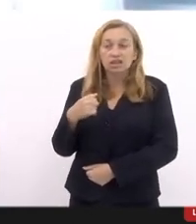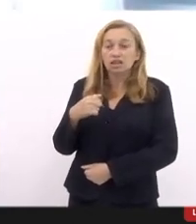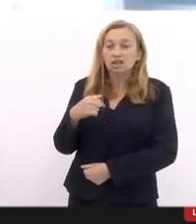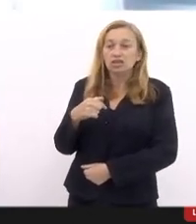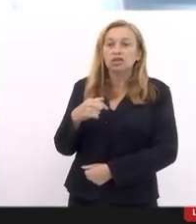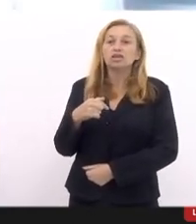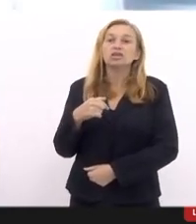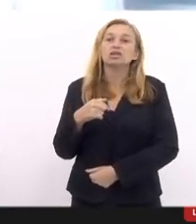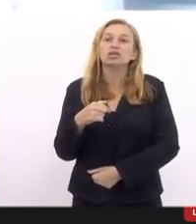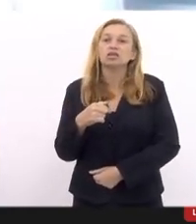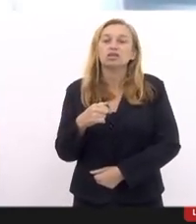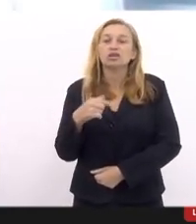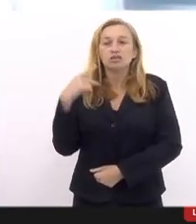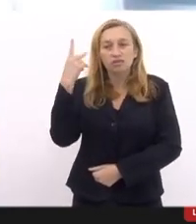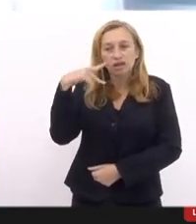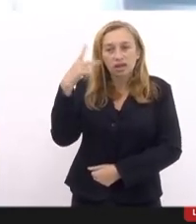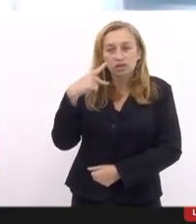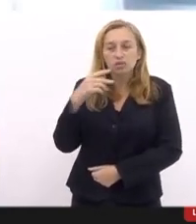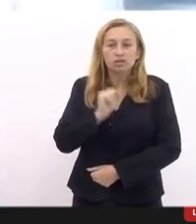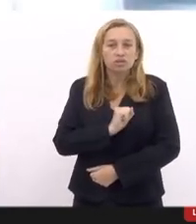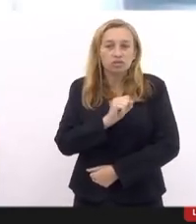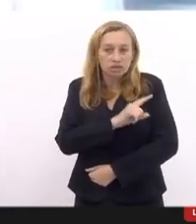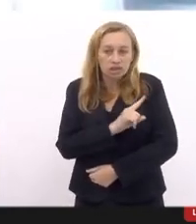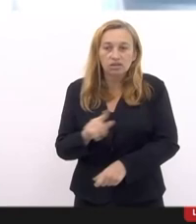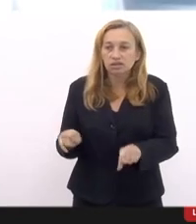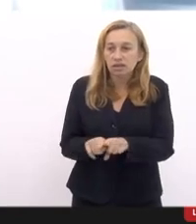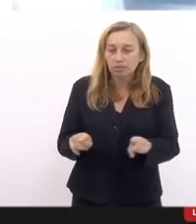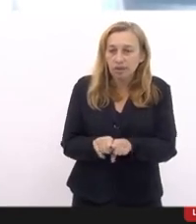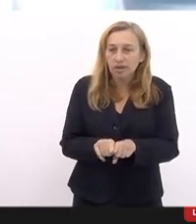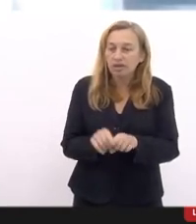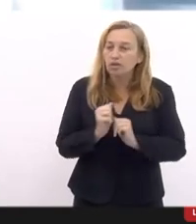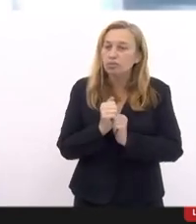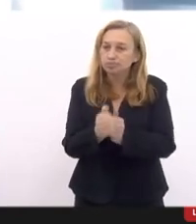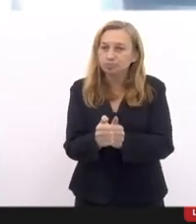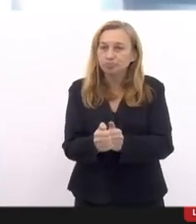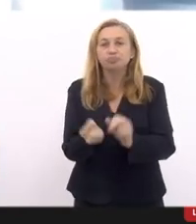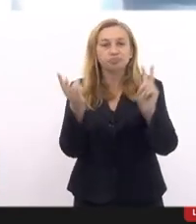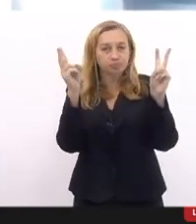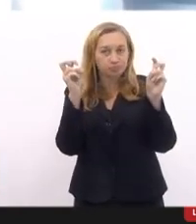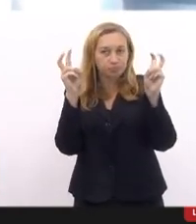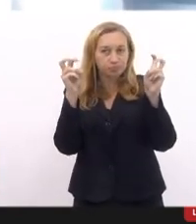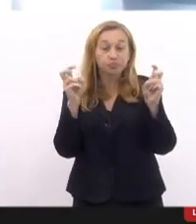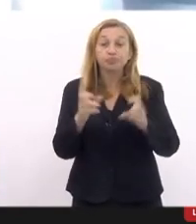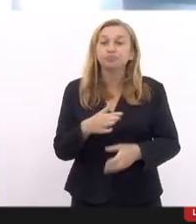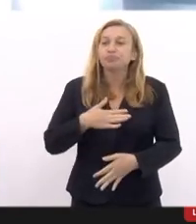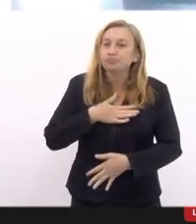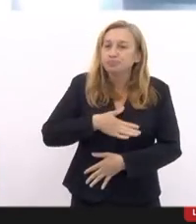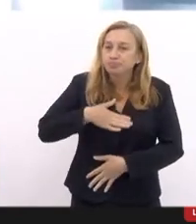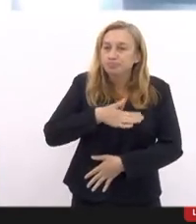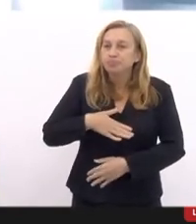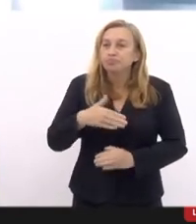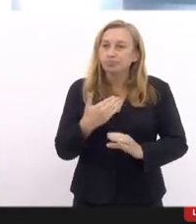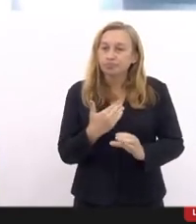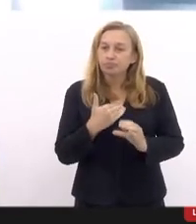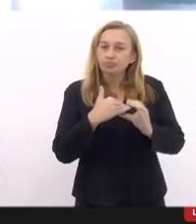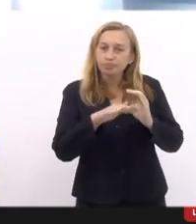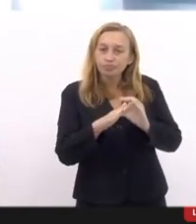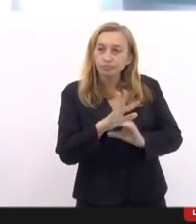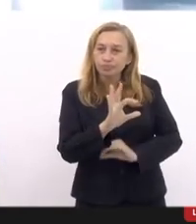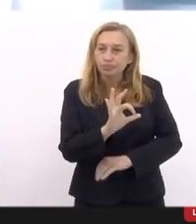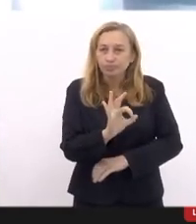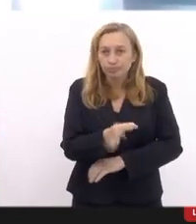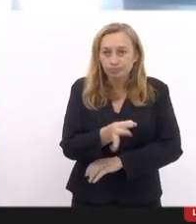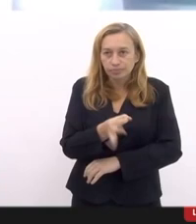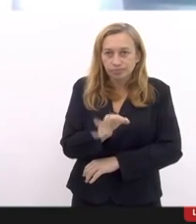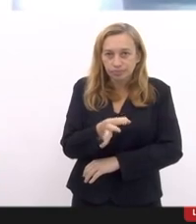Regis, que é um vereador de São Gonçalo, muito ativo, que está acompanhando esse caso, nós gostaríamos de encaminhar formalmente,